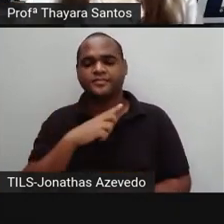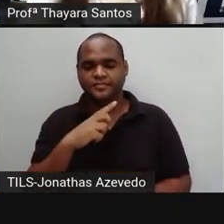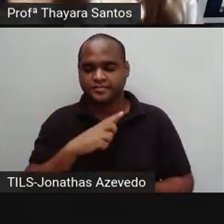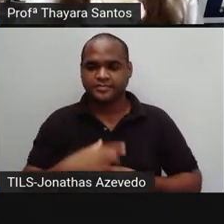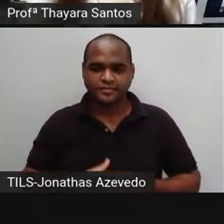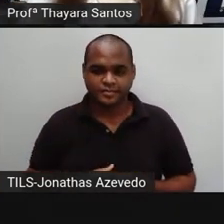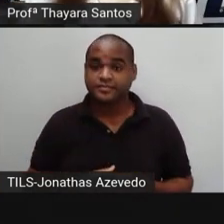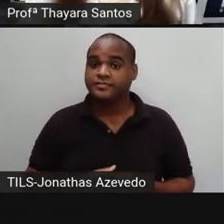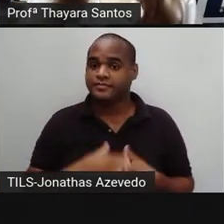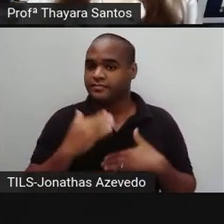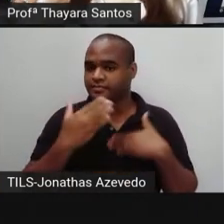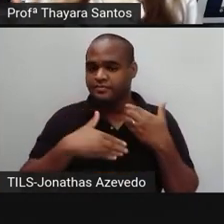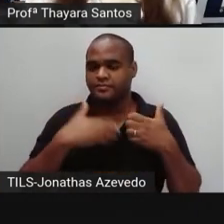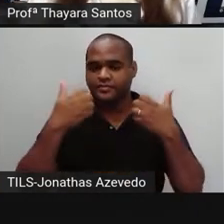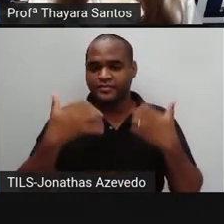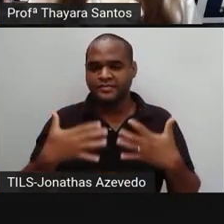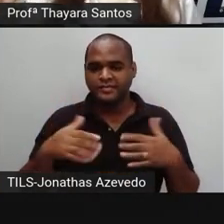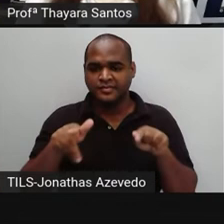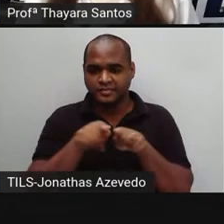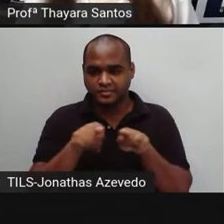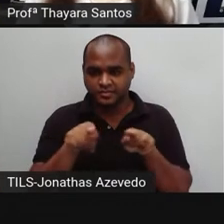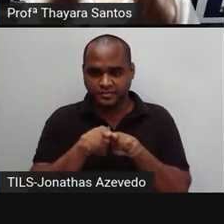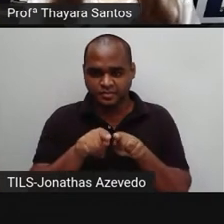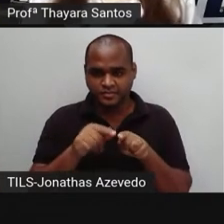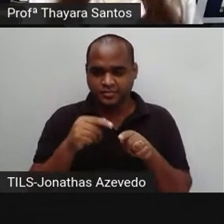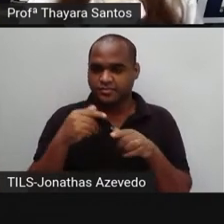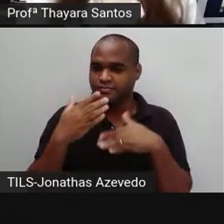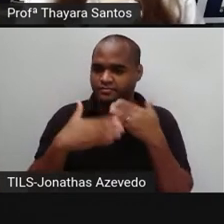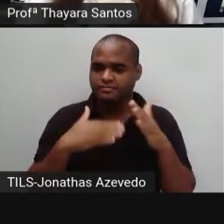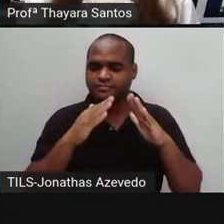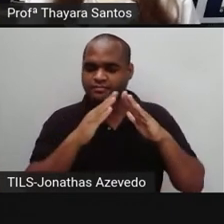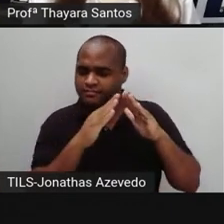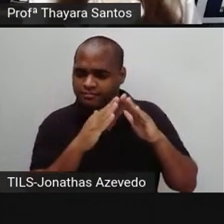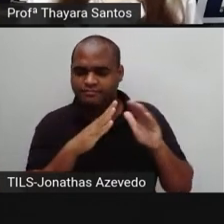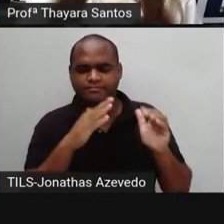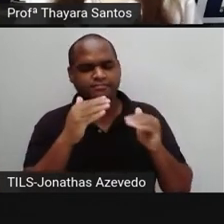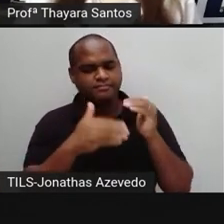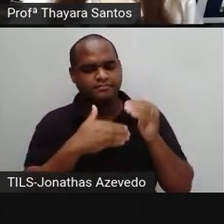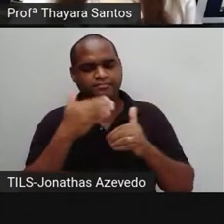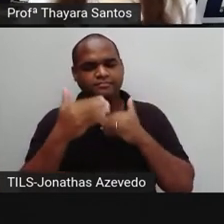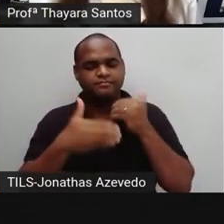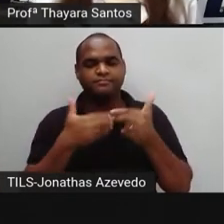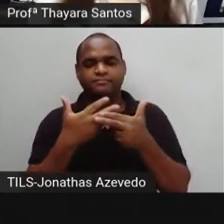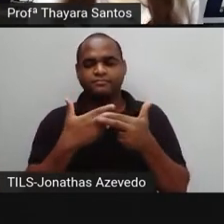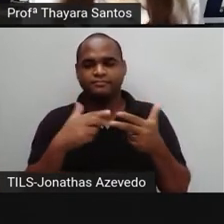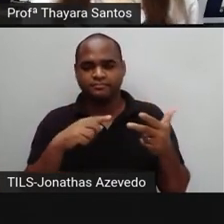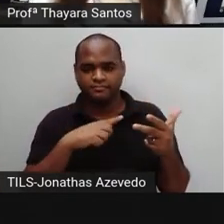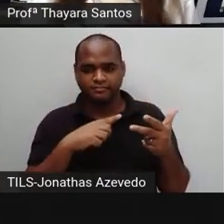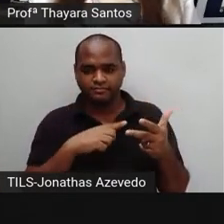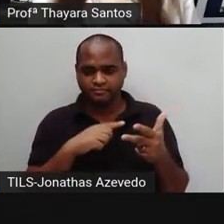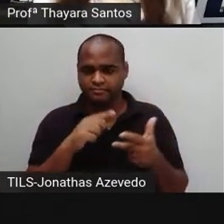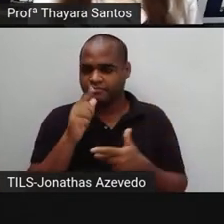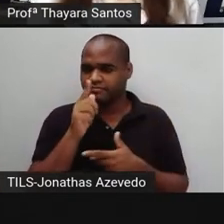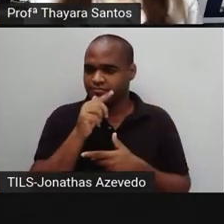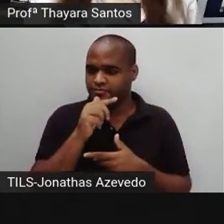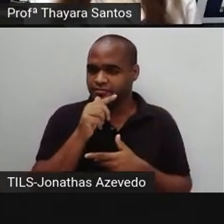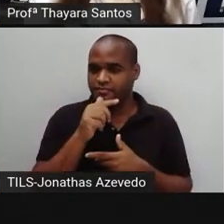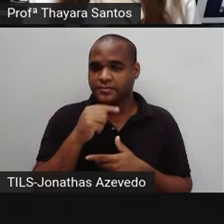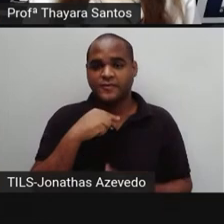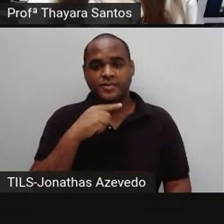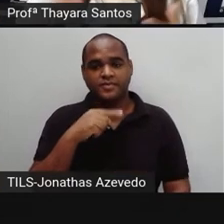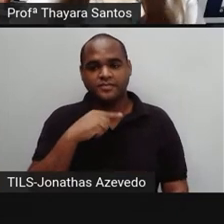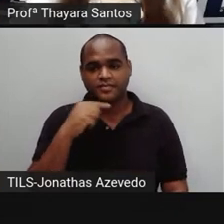E depois, até ela chegar na nossa casa, todo o processo aí que envolve o consumo de água que a gente não